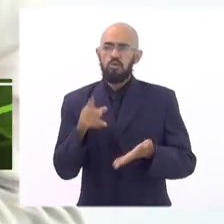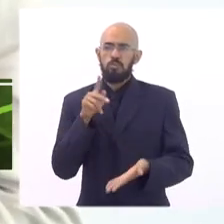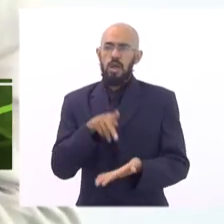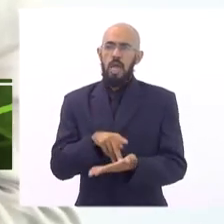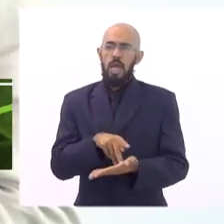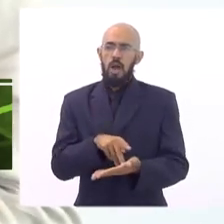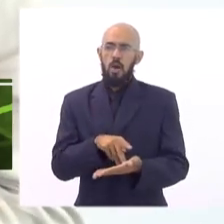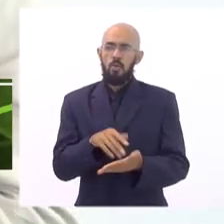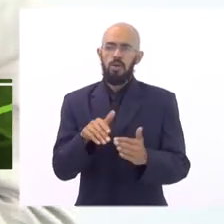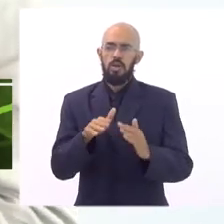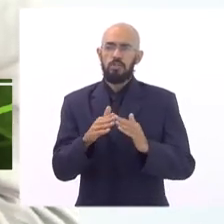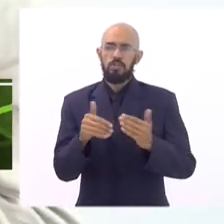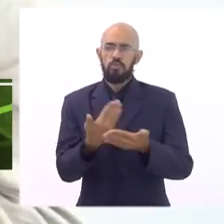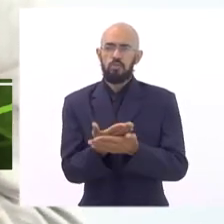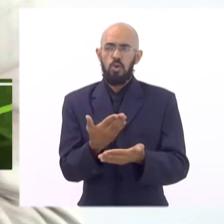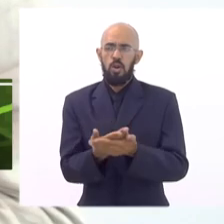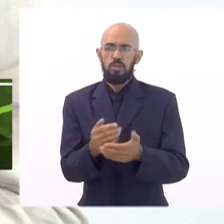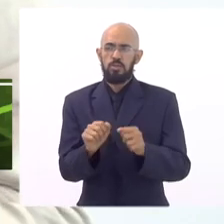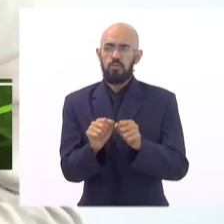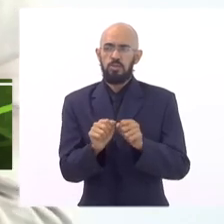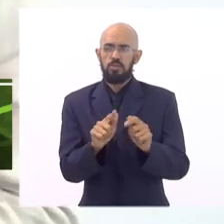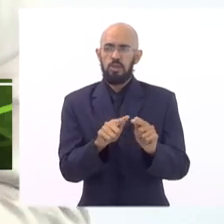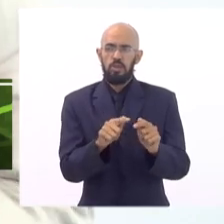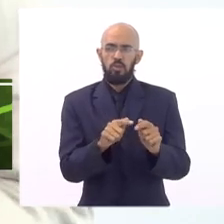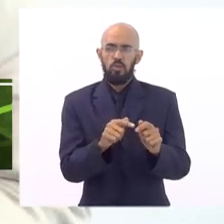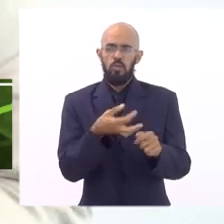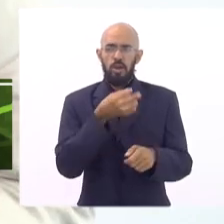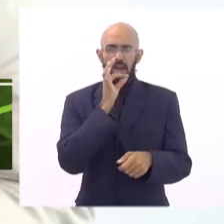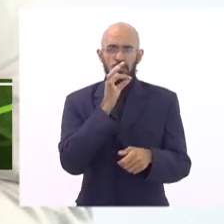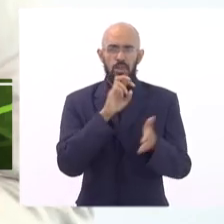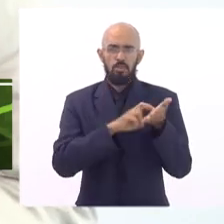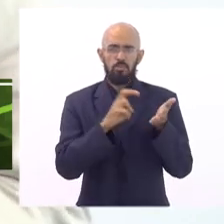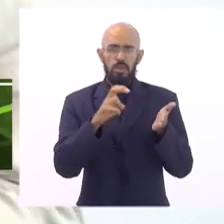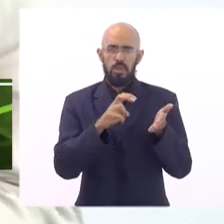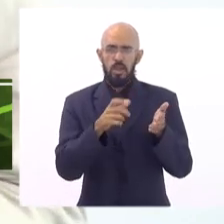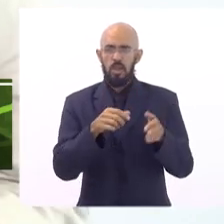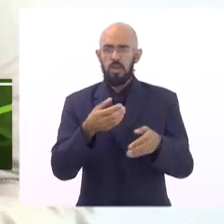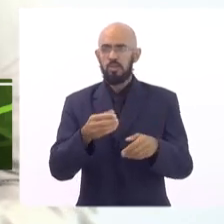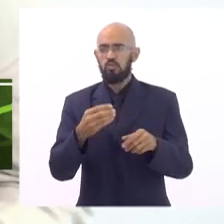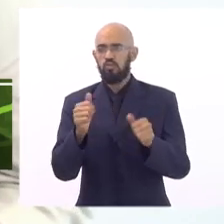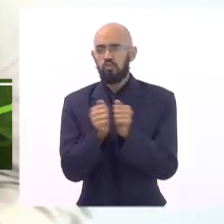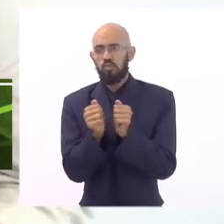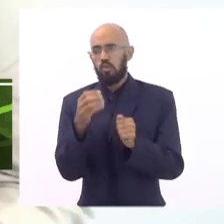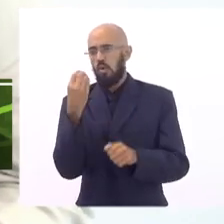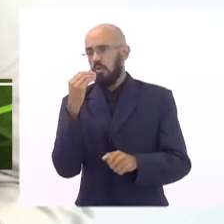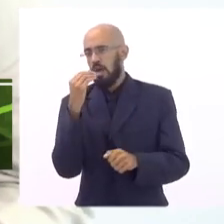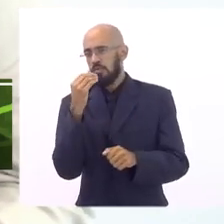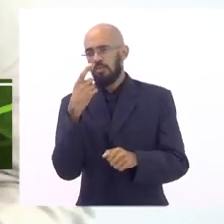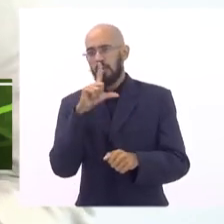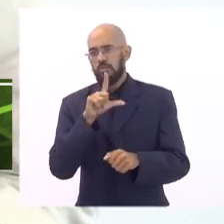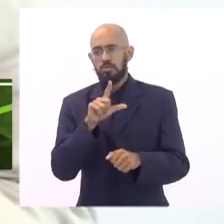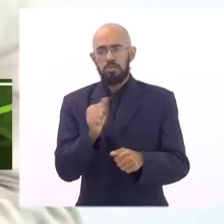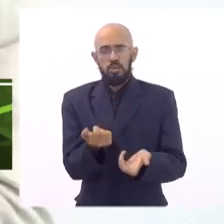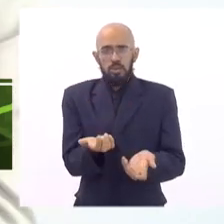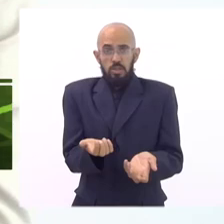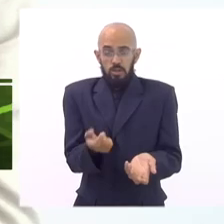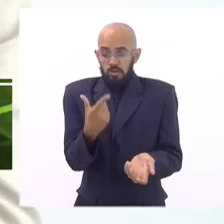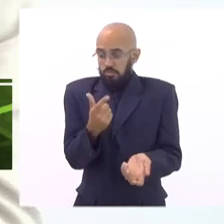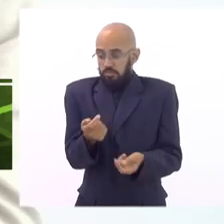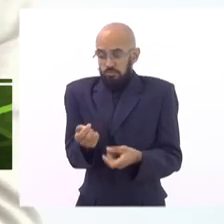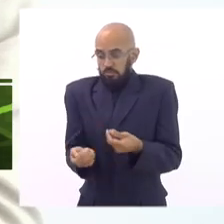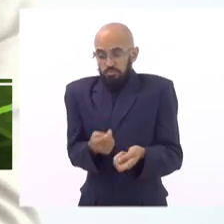escolas estão agrupando é o café da manhã com o lanche pra poder dar conta do dinheiro